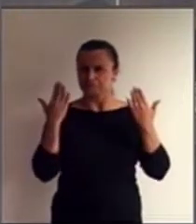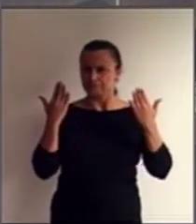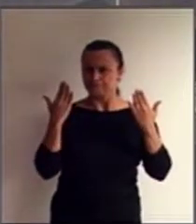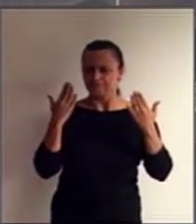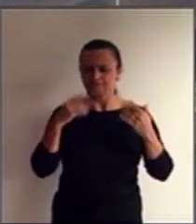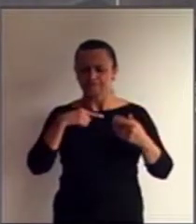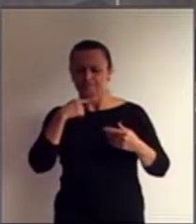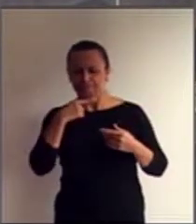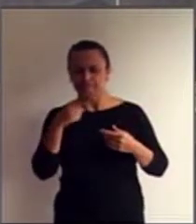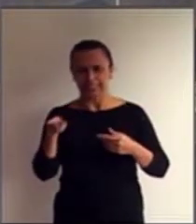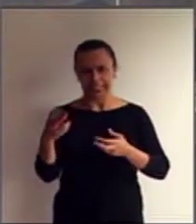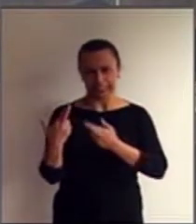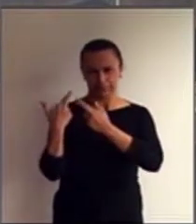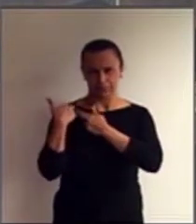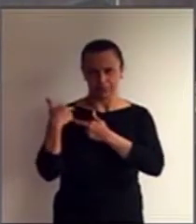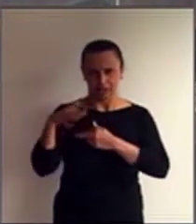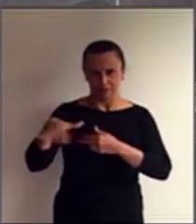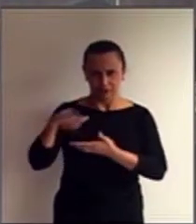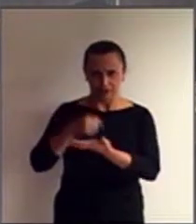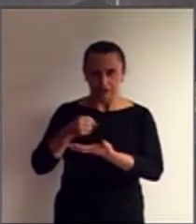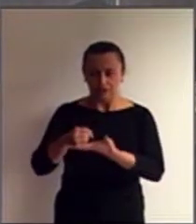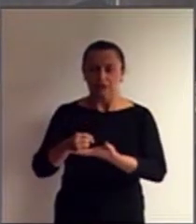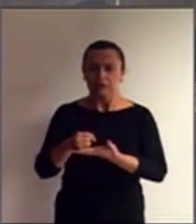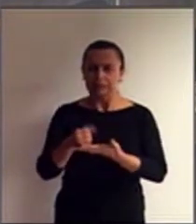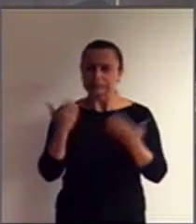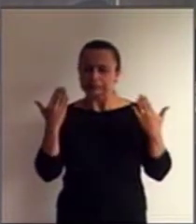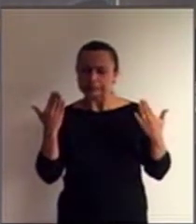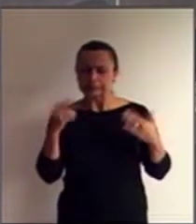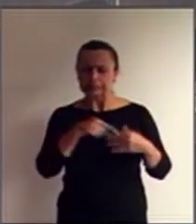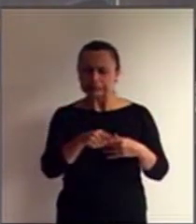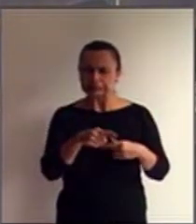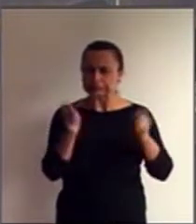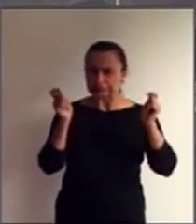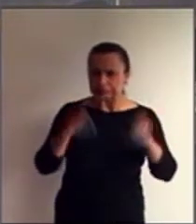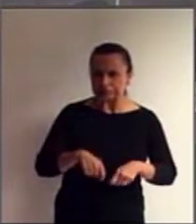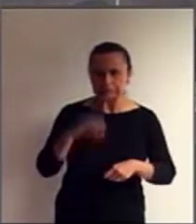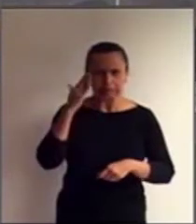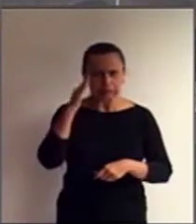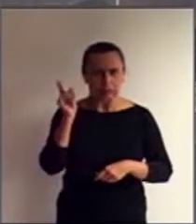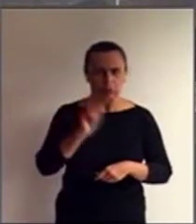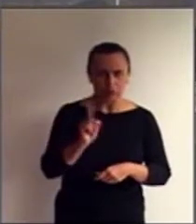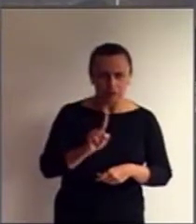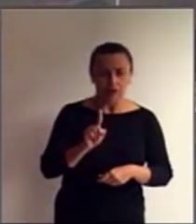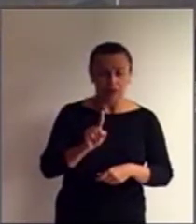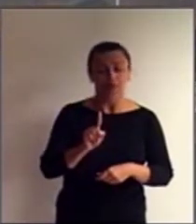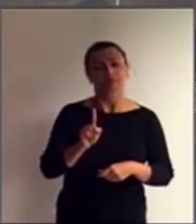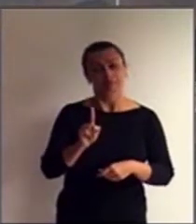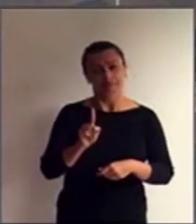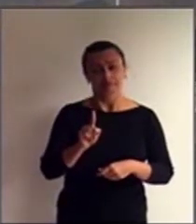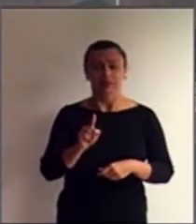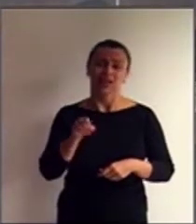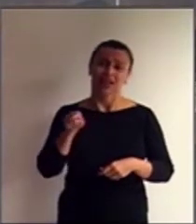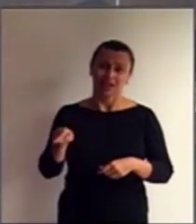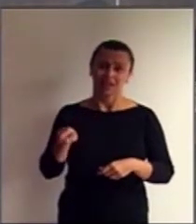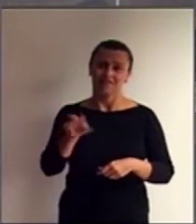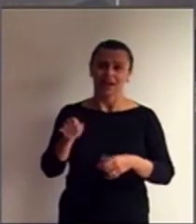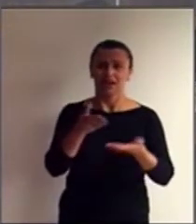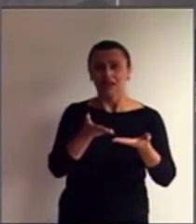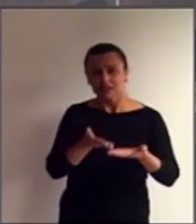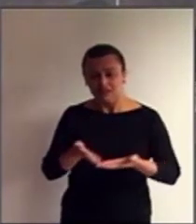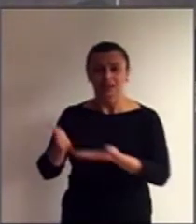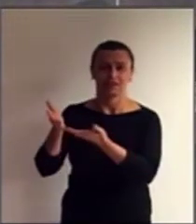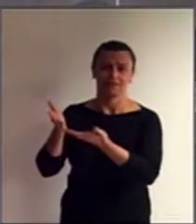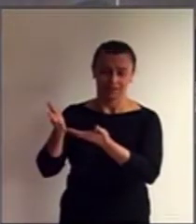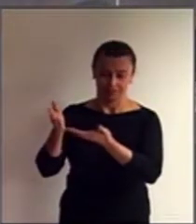responsável cartorário sobre os exercícios da capacidade legal dos requerentes com deficiência, ele deverá